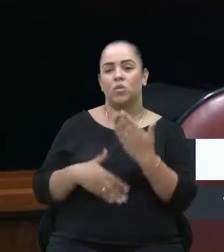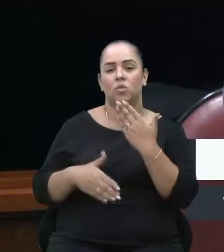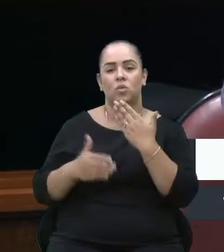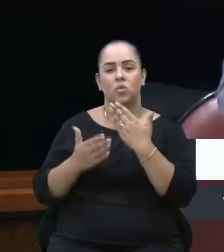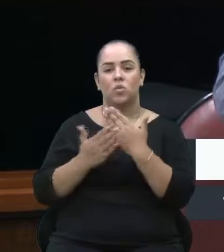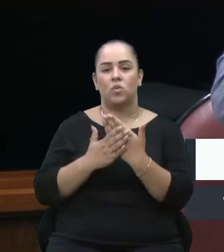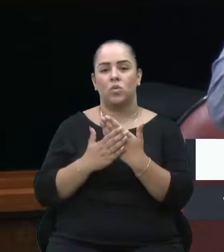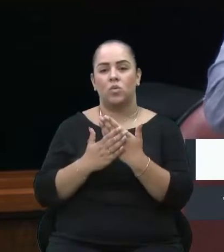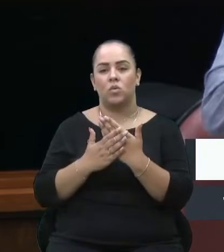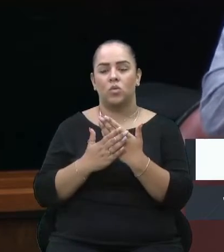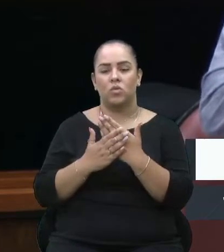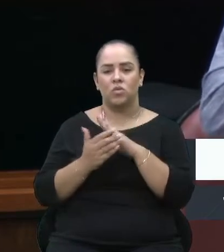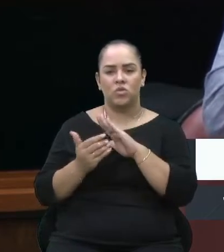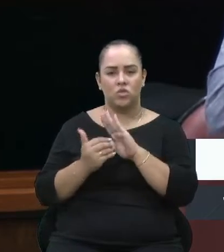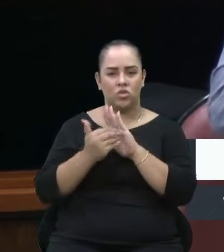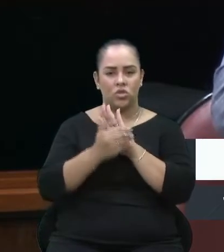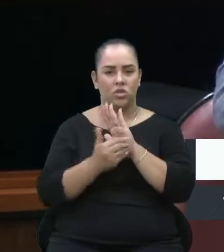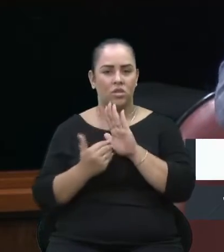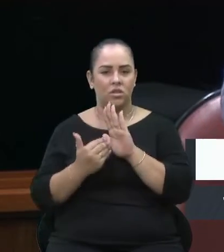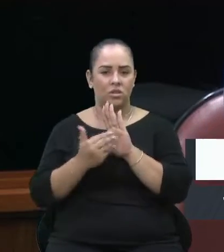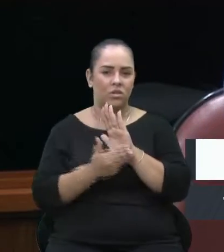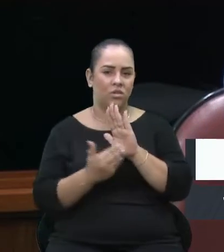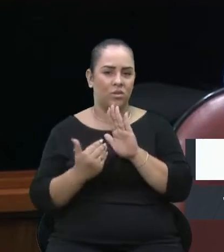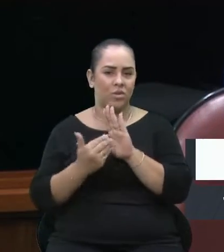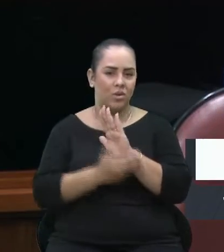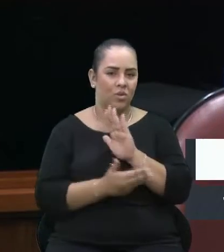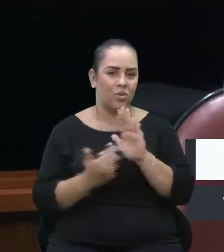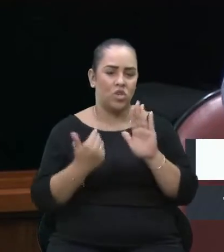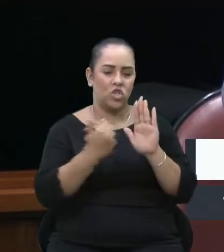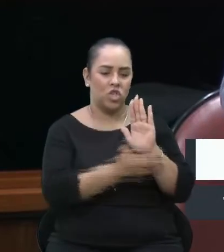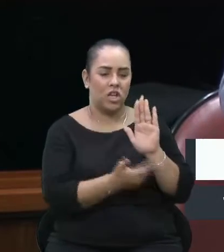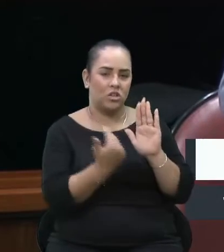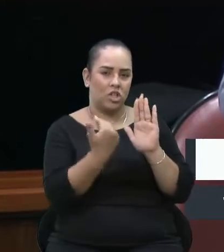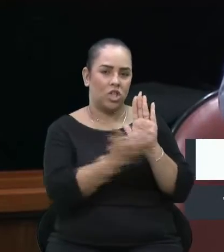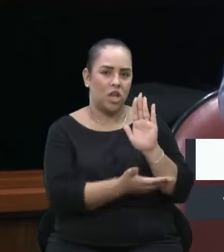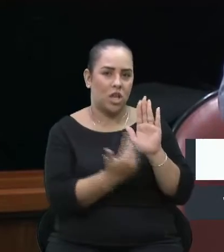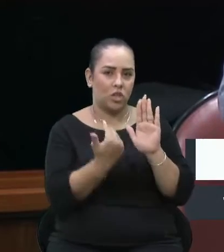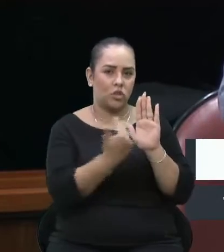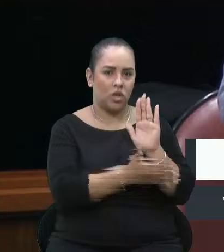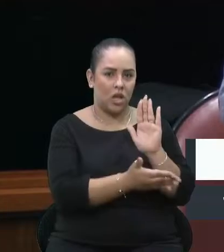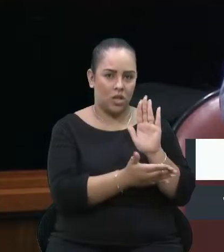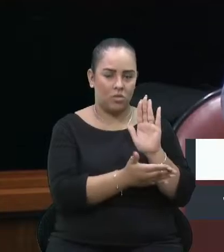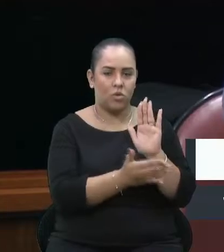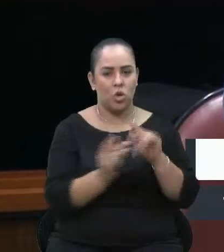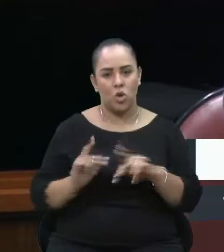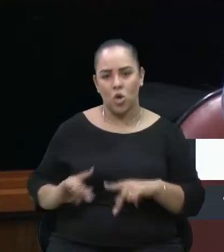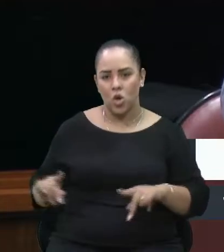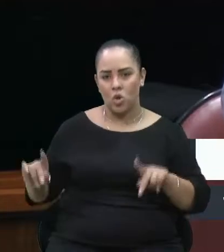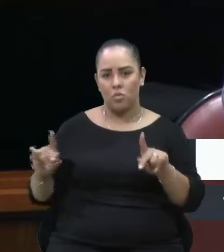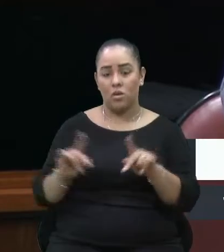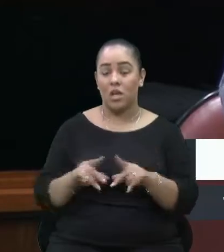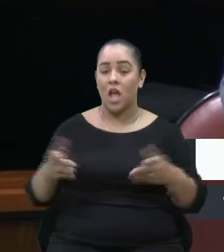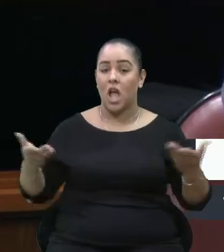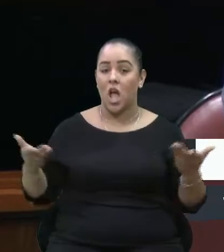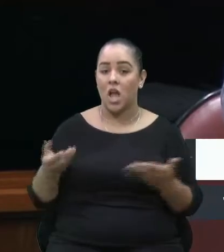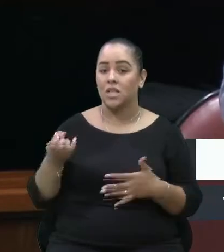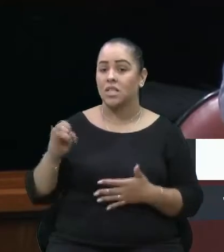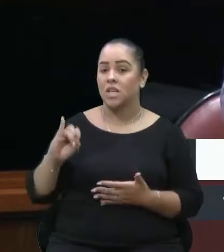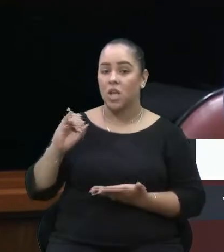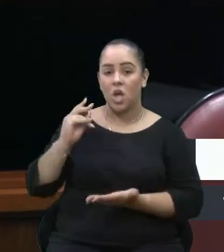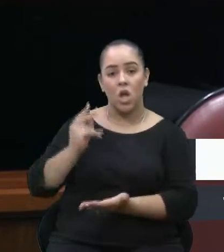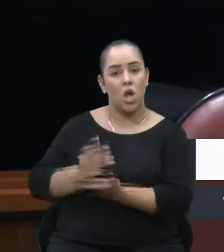tirado vários benefícios que tinham em nome da população. E agora, se continuar assim,